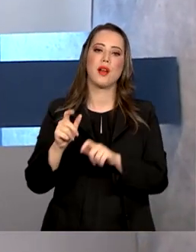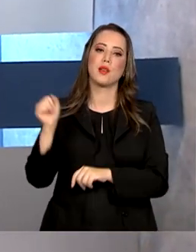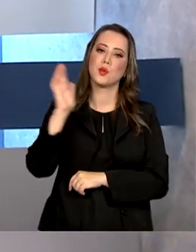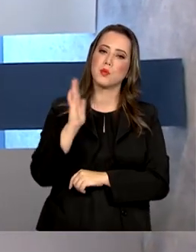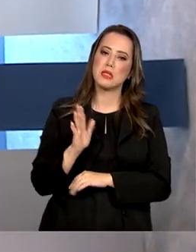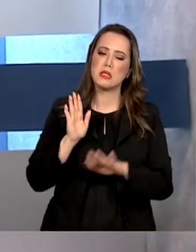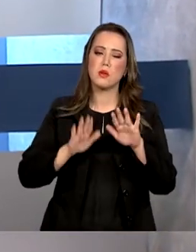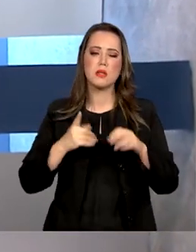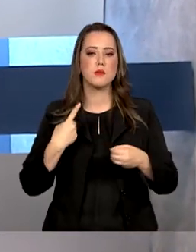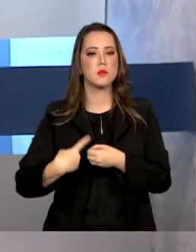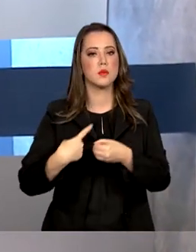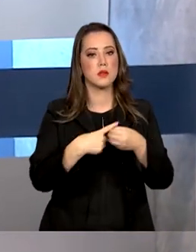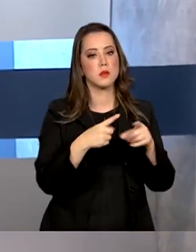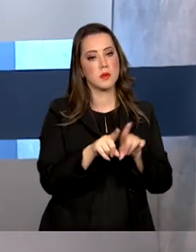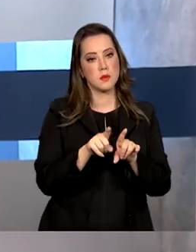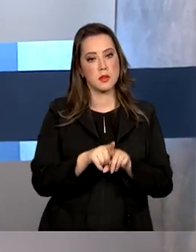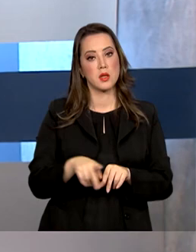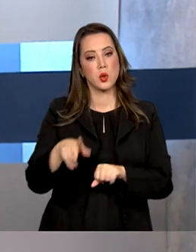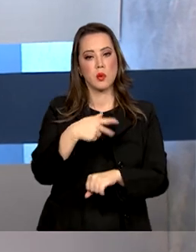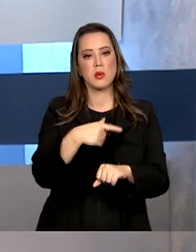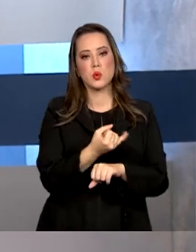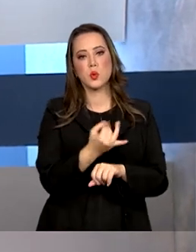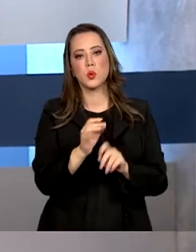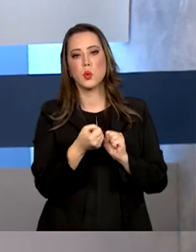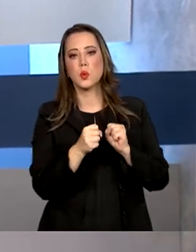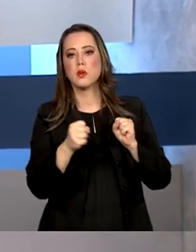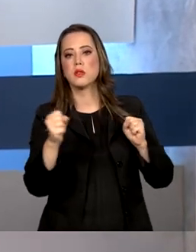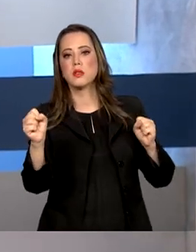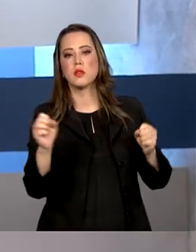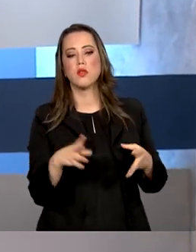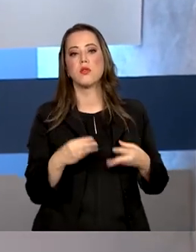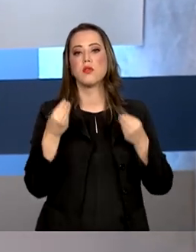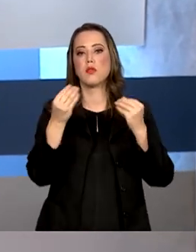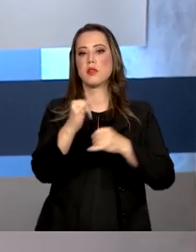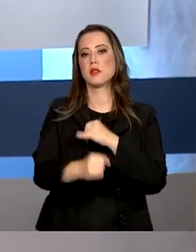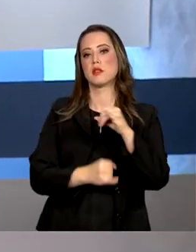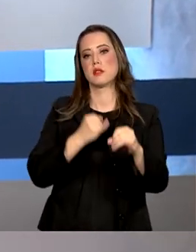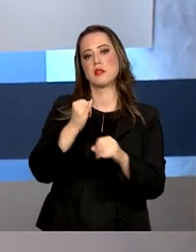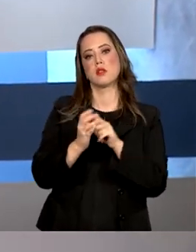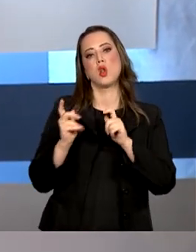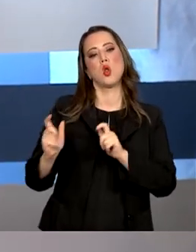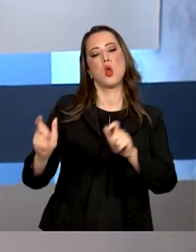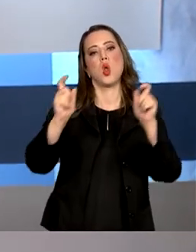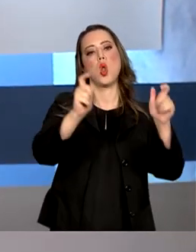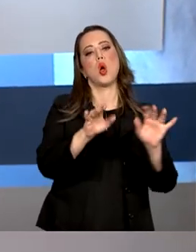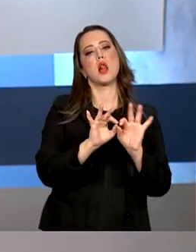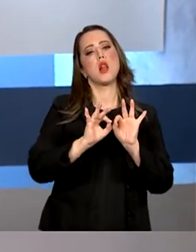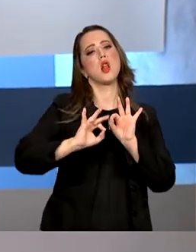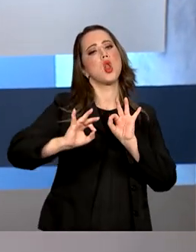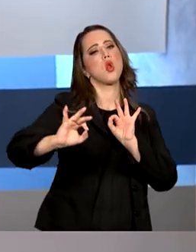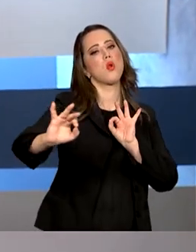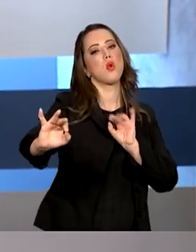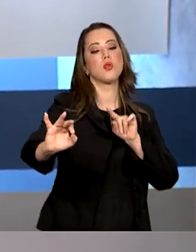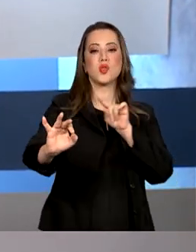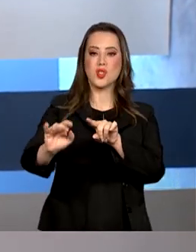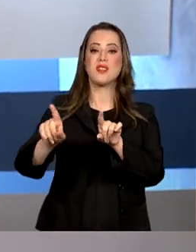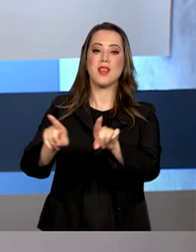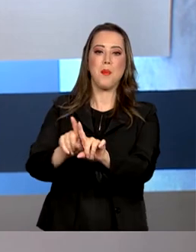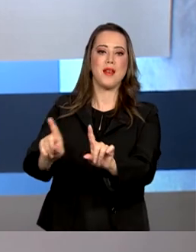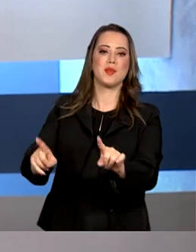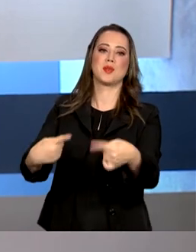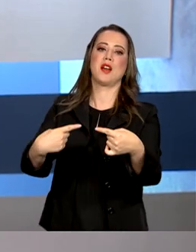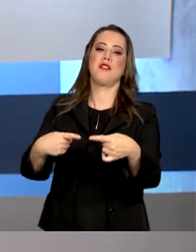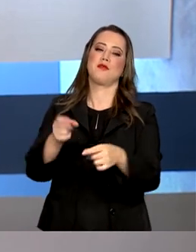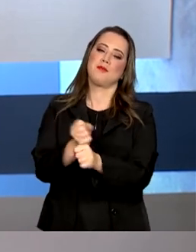capitais e alguns municípios. Em um país com dimensões continentais, levar internet para regiões isoladas também foi outro